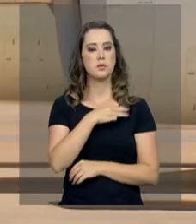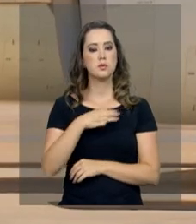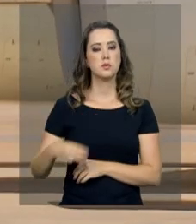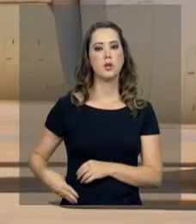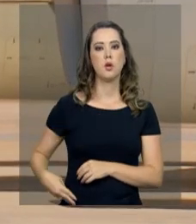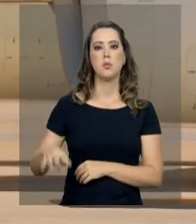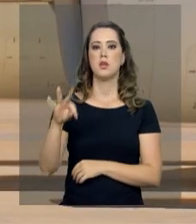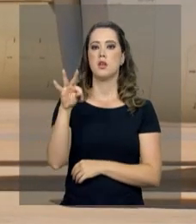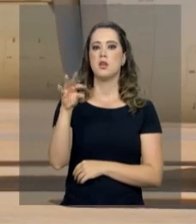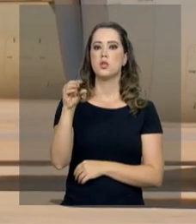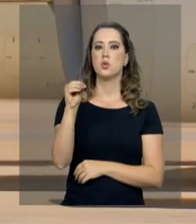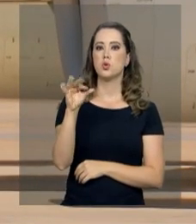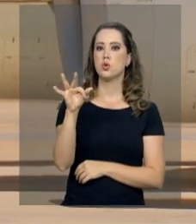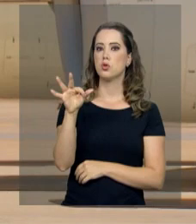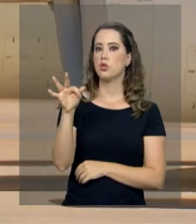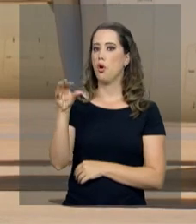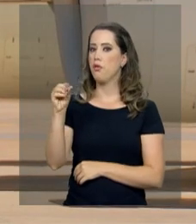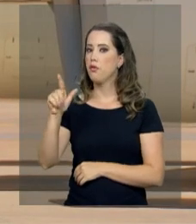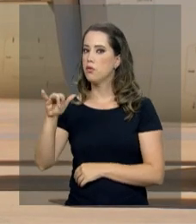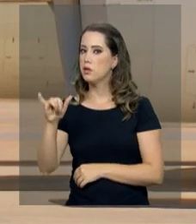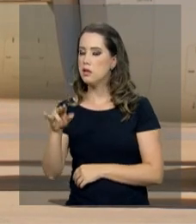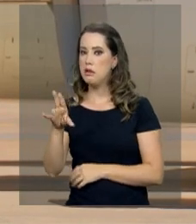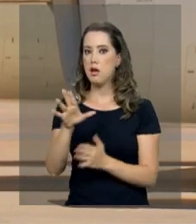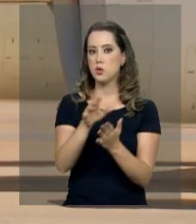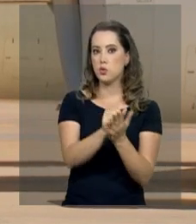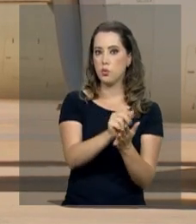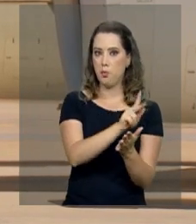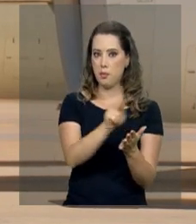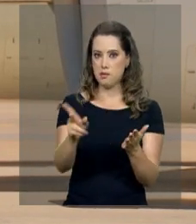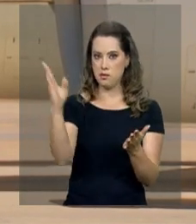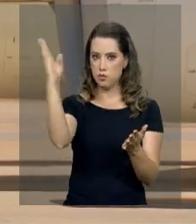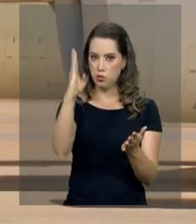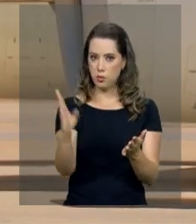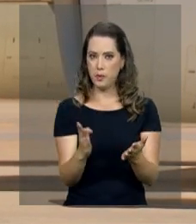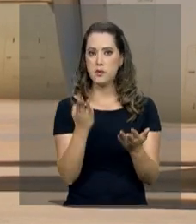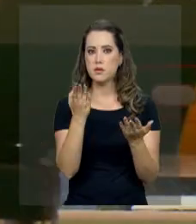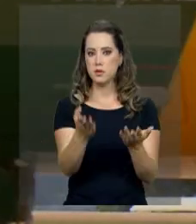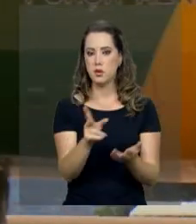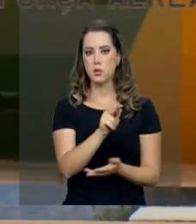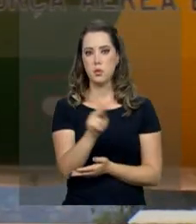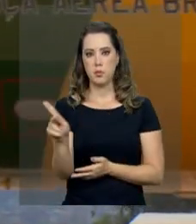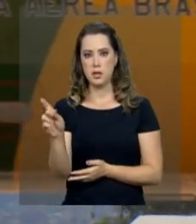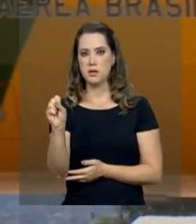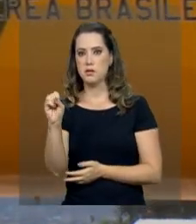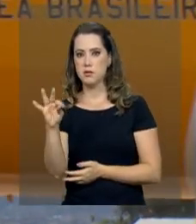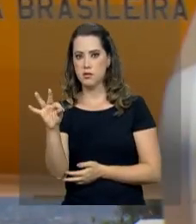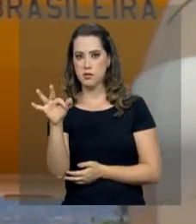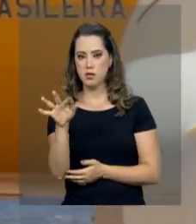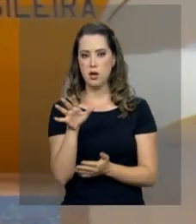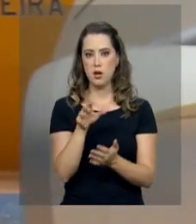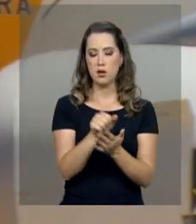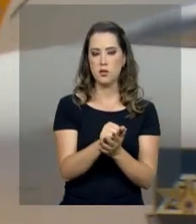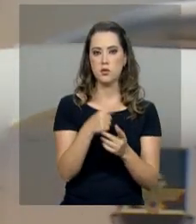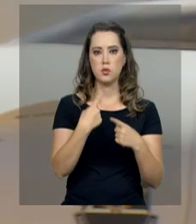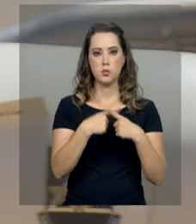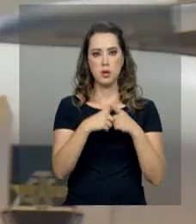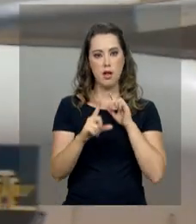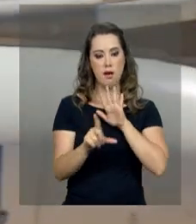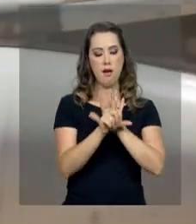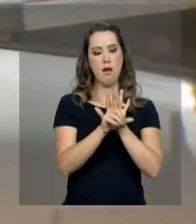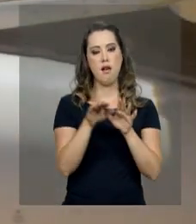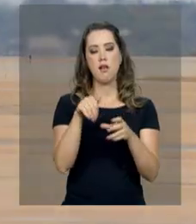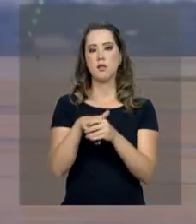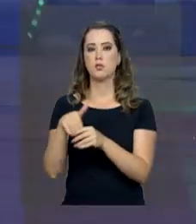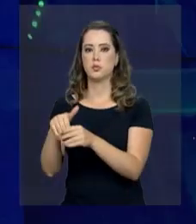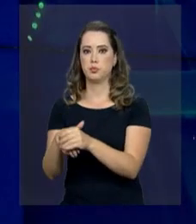Toffoli assume a presidência interina do Brasil. O presidente do STF assume o cargo em função da legislação